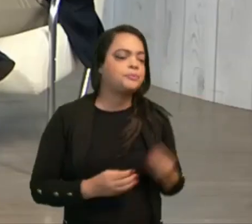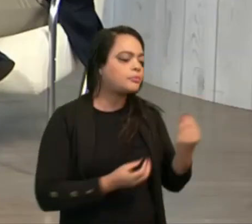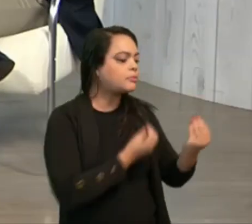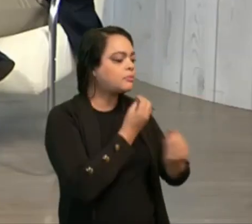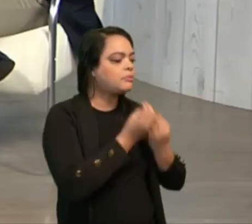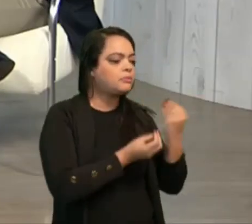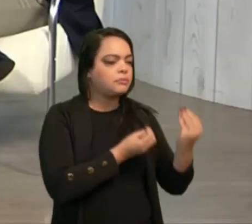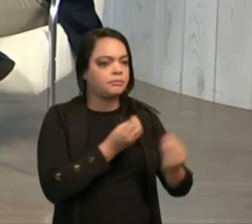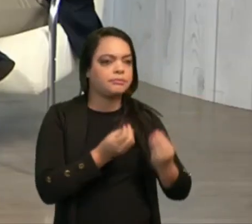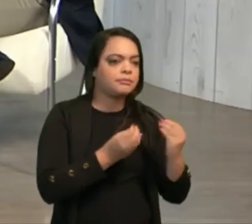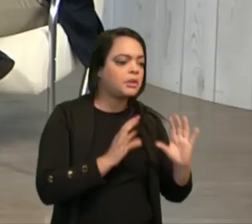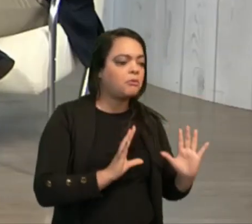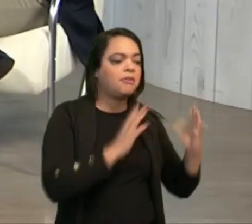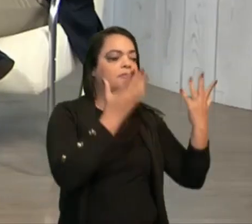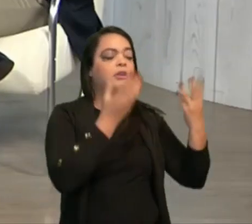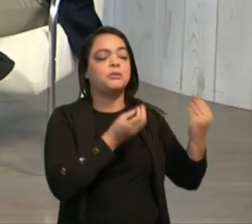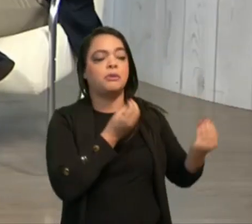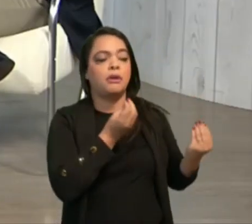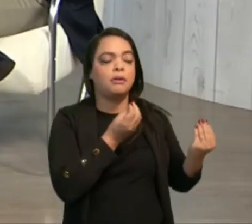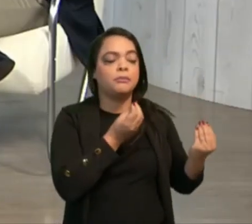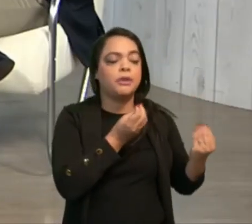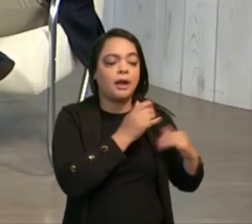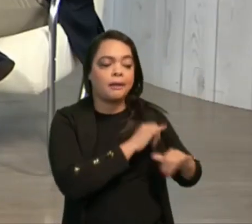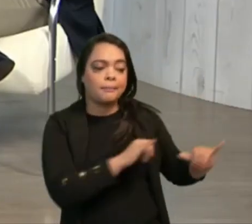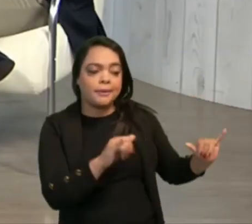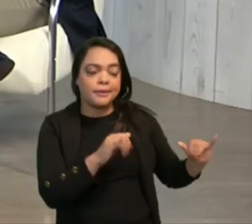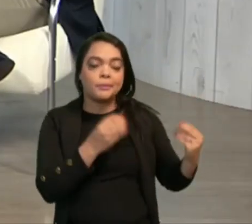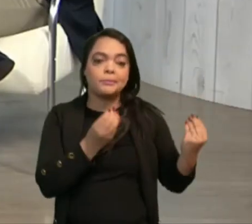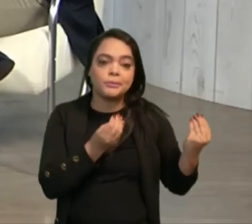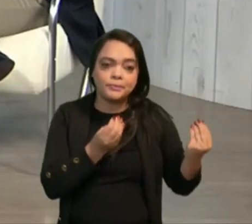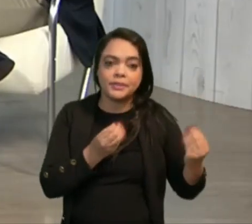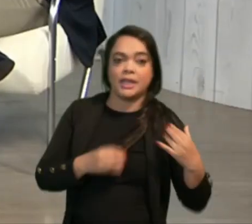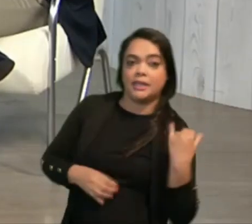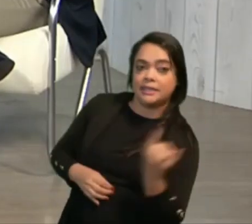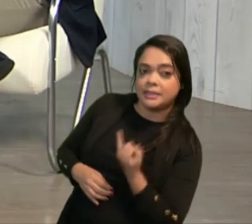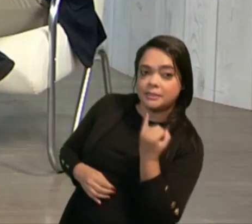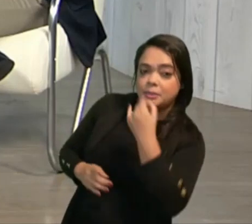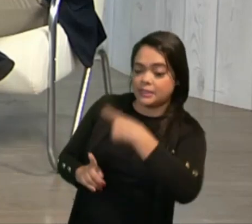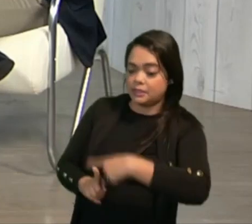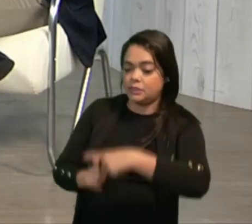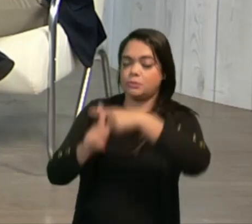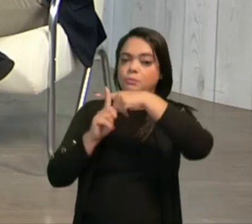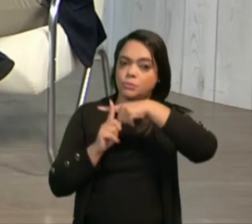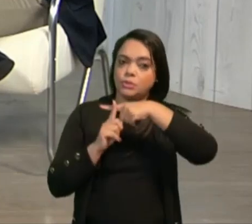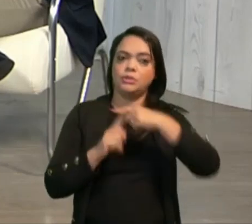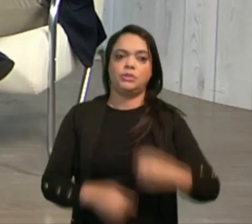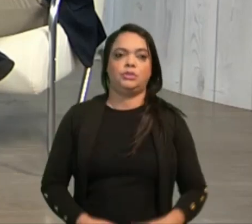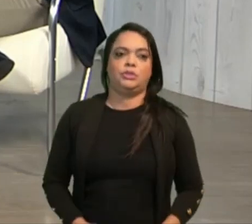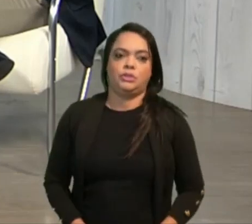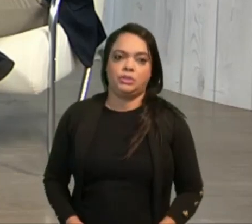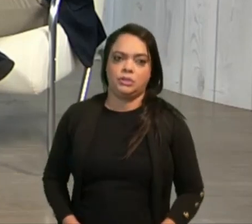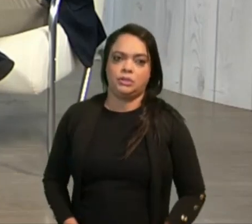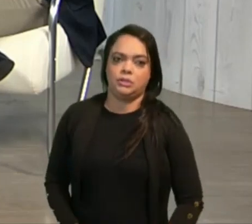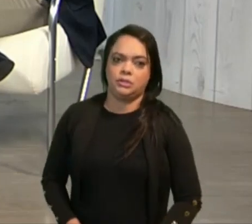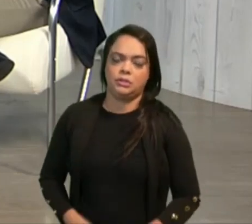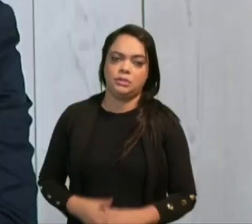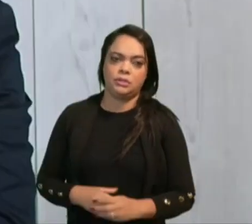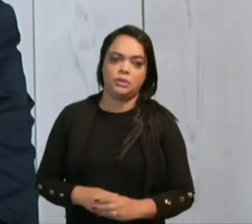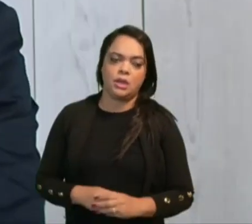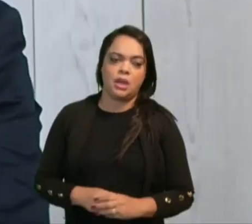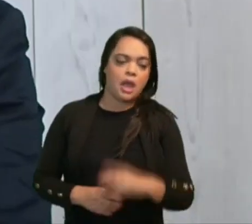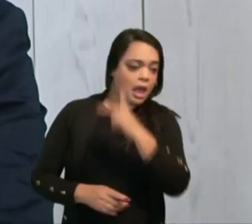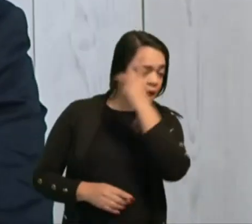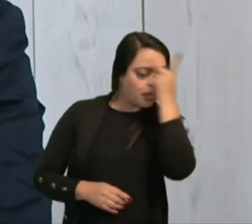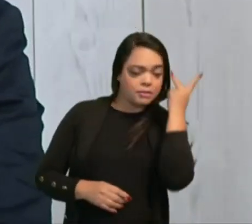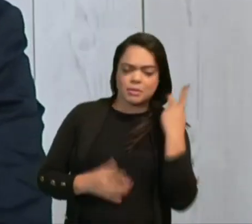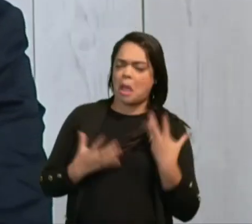balanço desse evento, essa semana? Da campanha? Foi extremamente positivo. O público